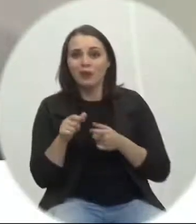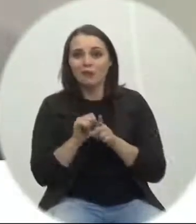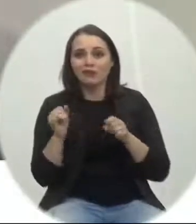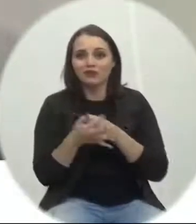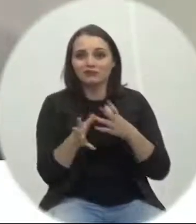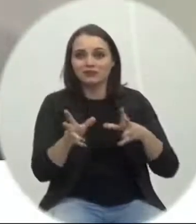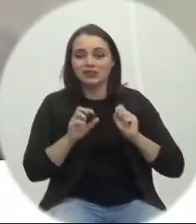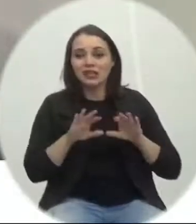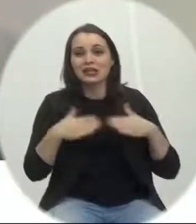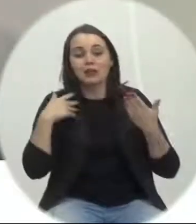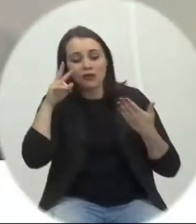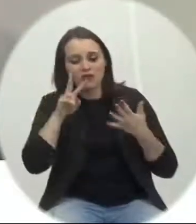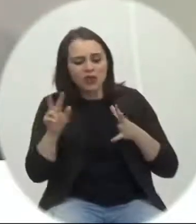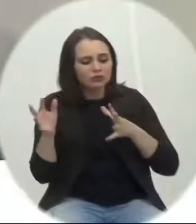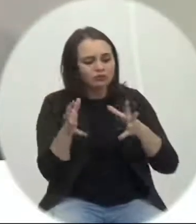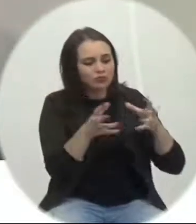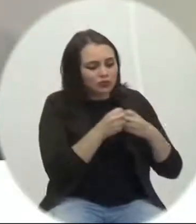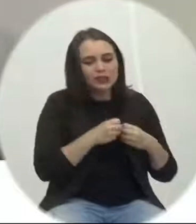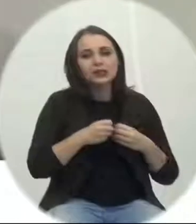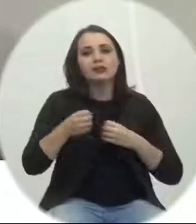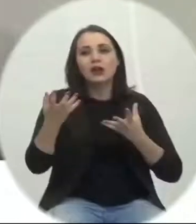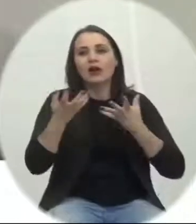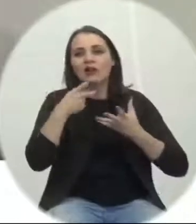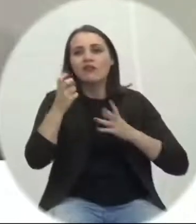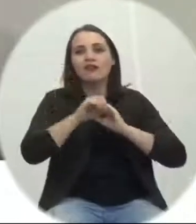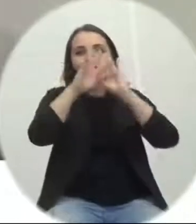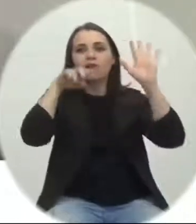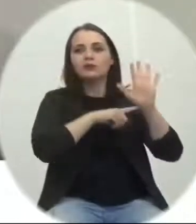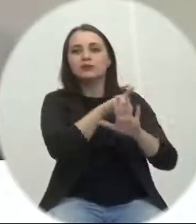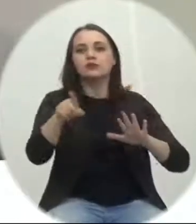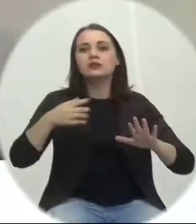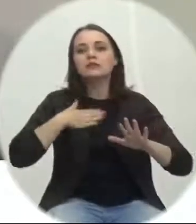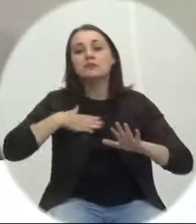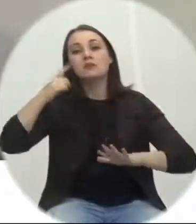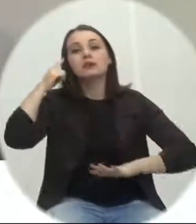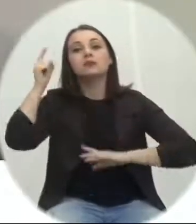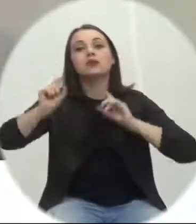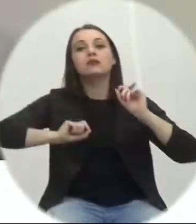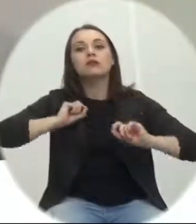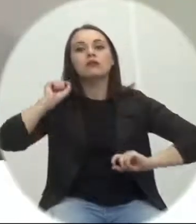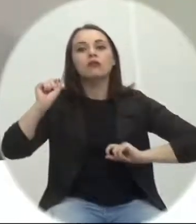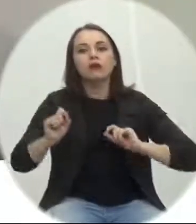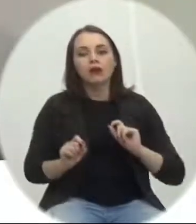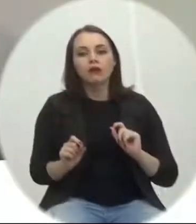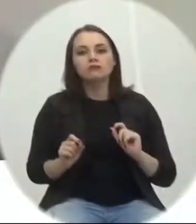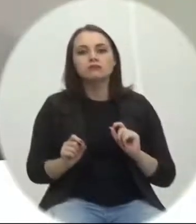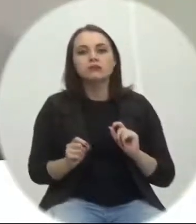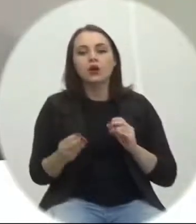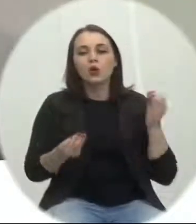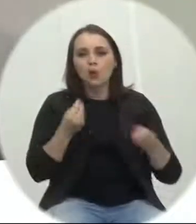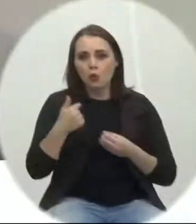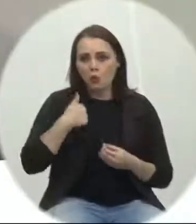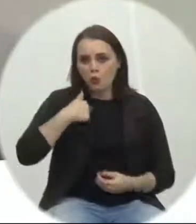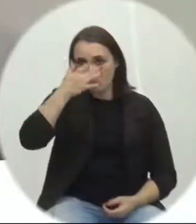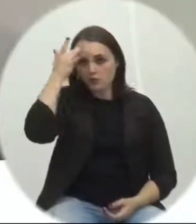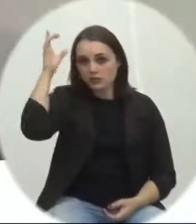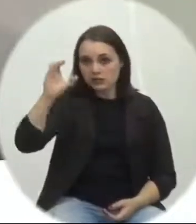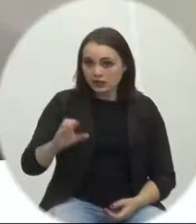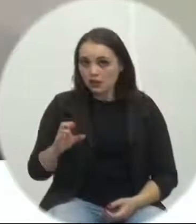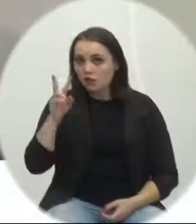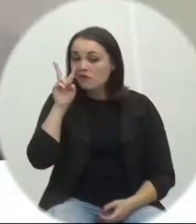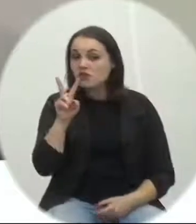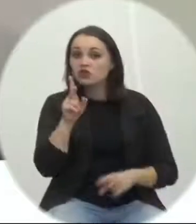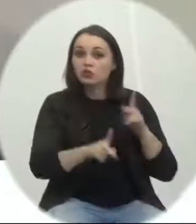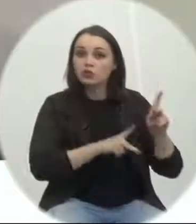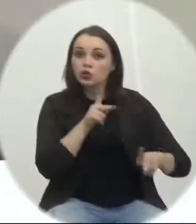eu observo assim, eu quero deixar bem claro para vocês que, na minha percepção, como pessoa e como cidadão, eu vejo assim que